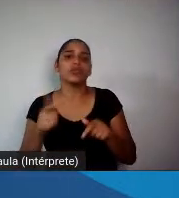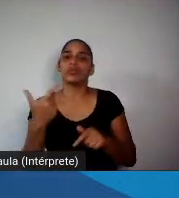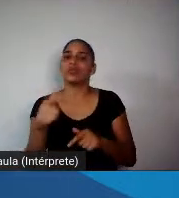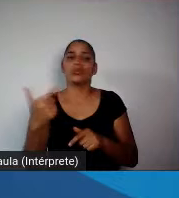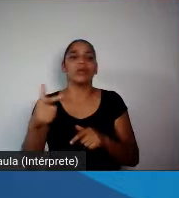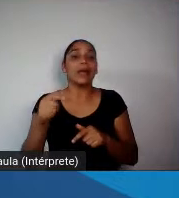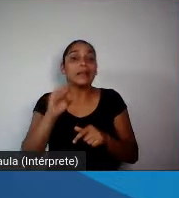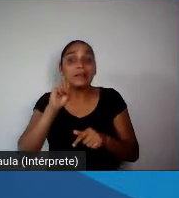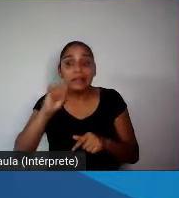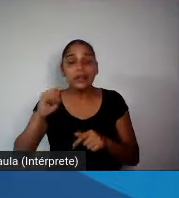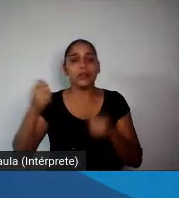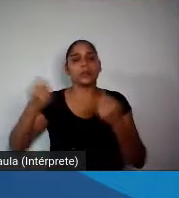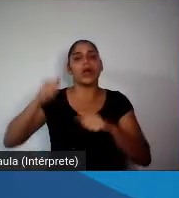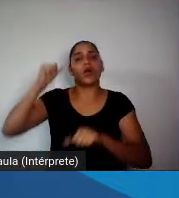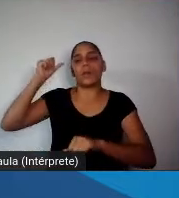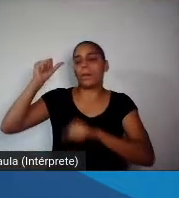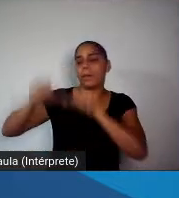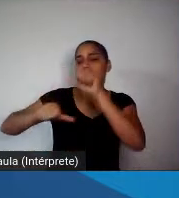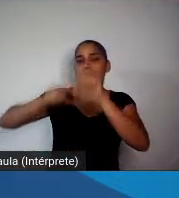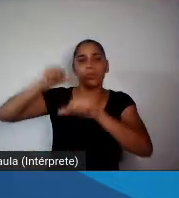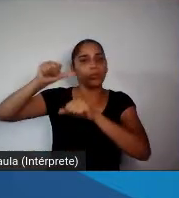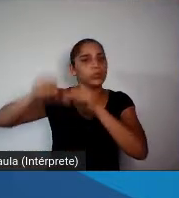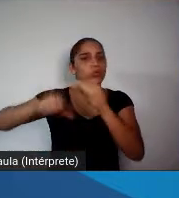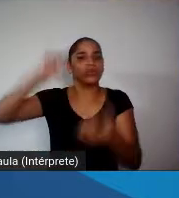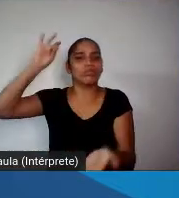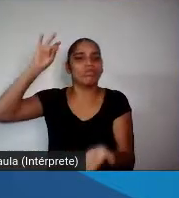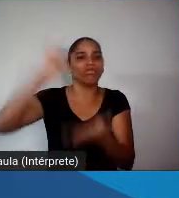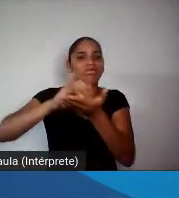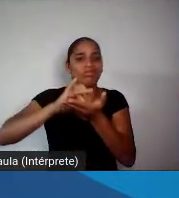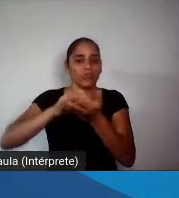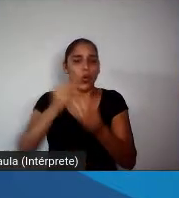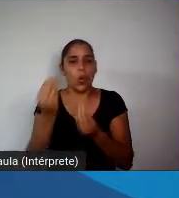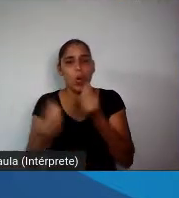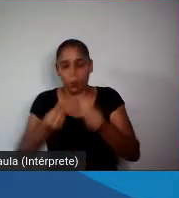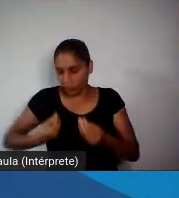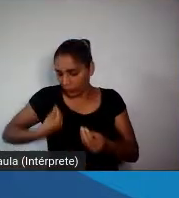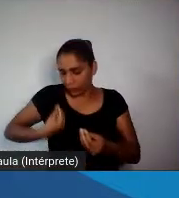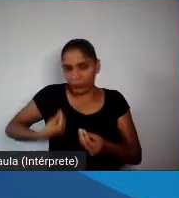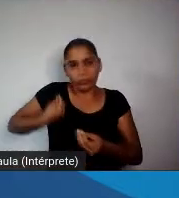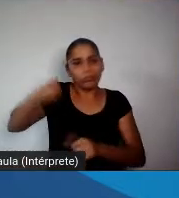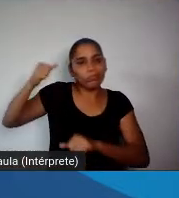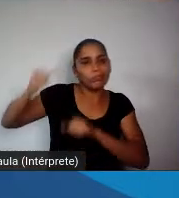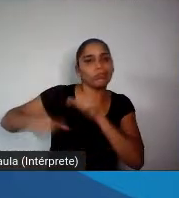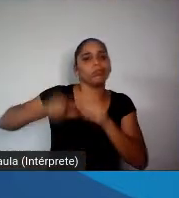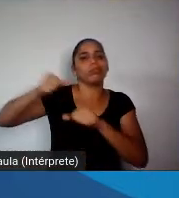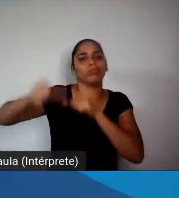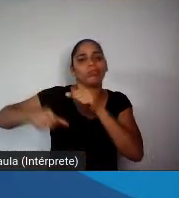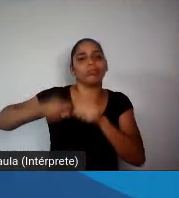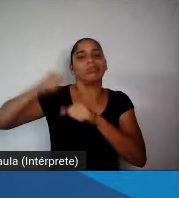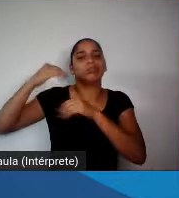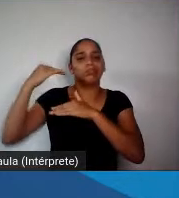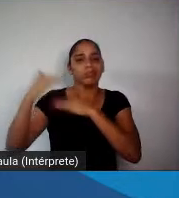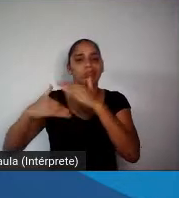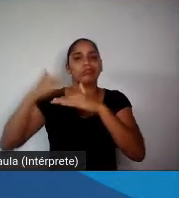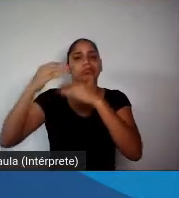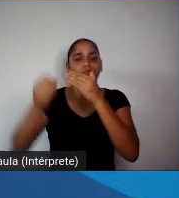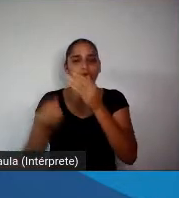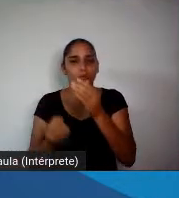mudança na forma de viver, de conviver, de produzir e de